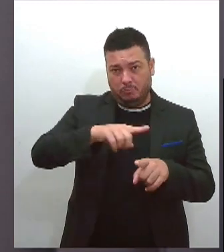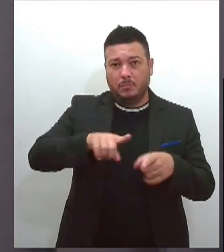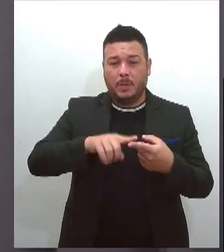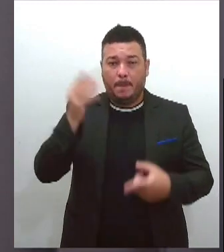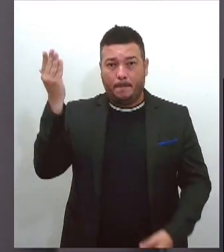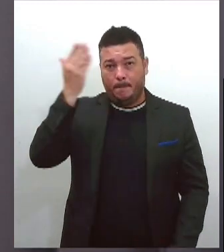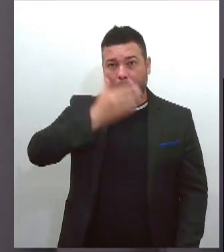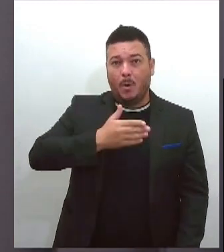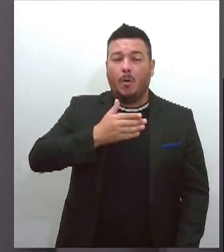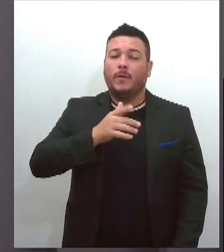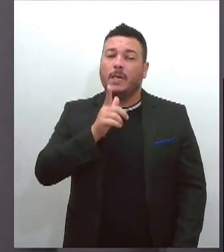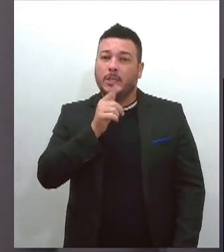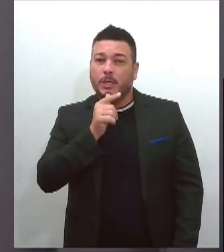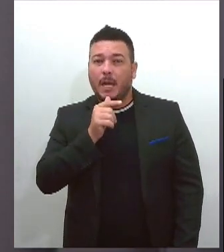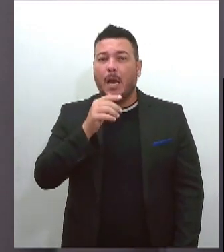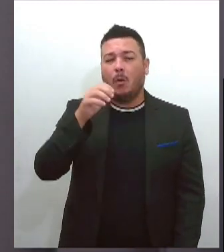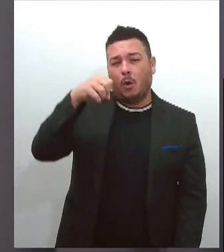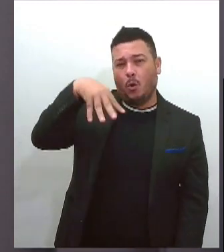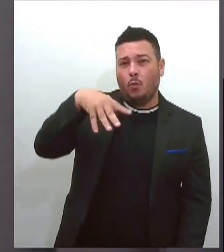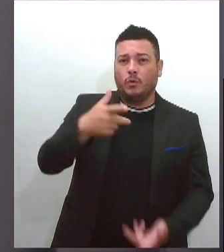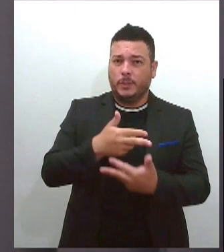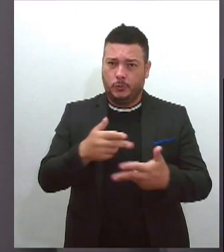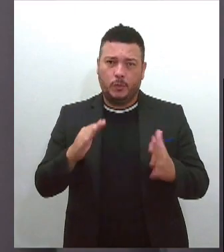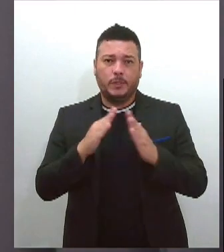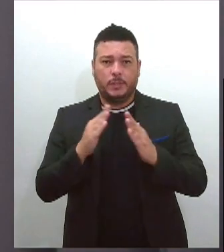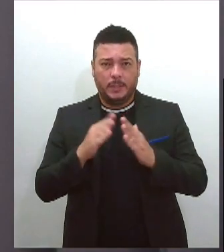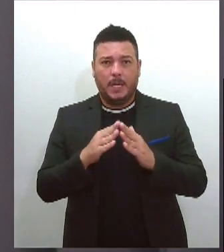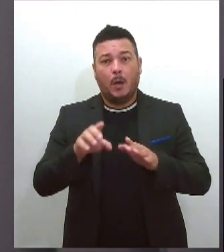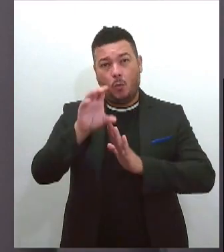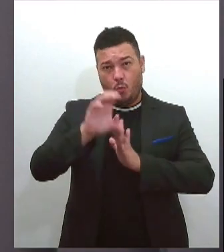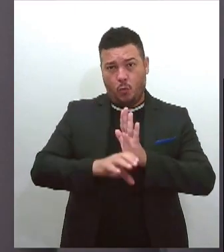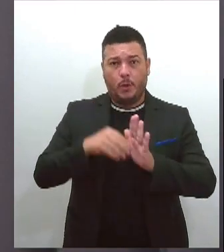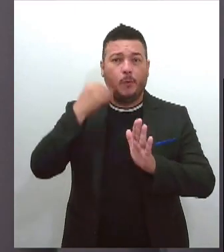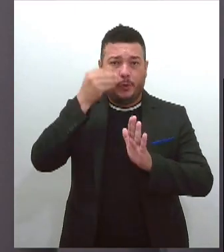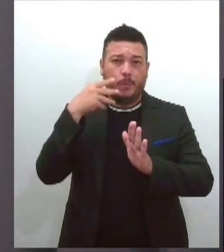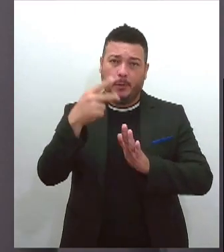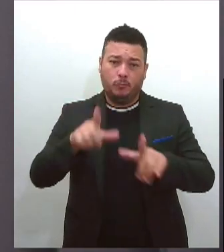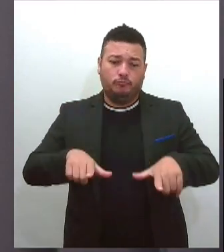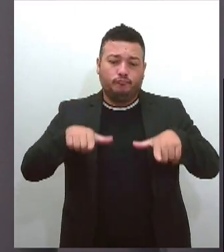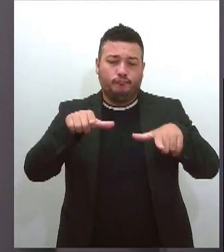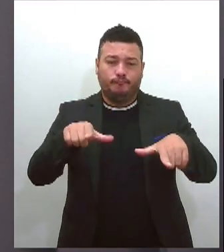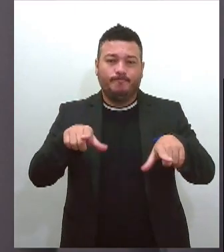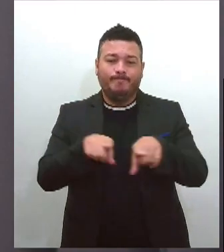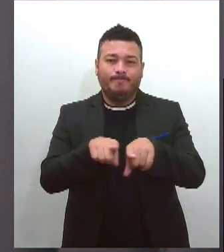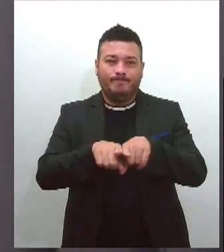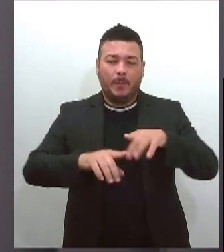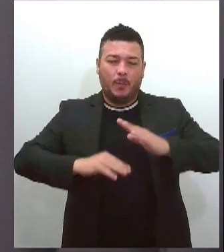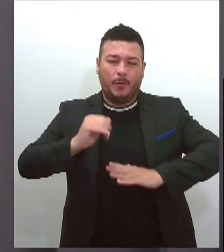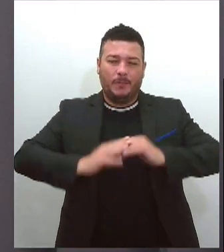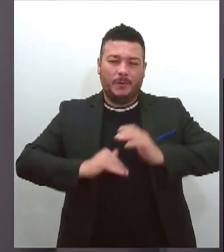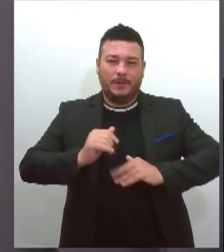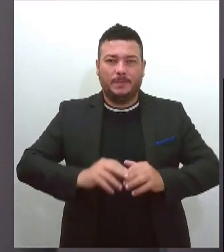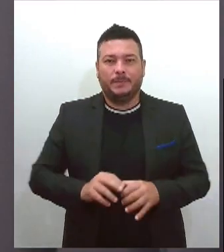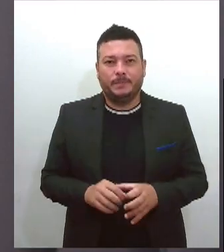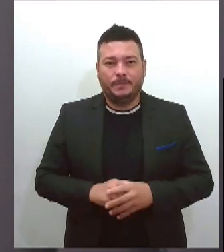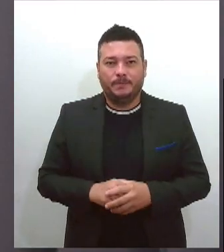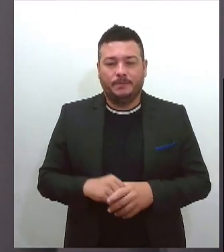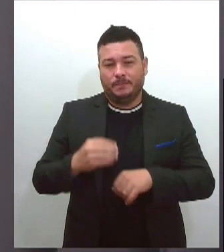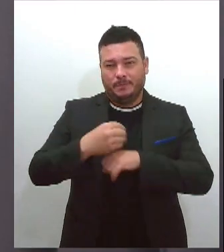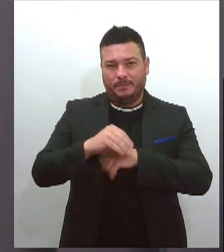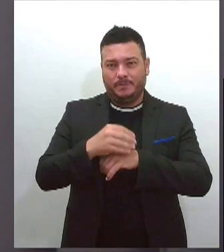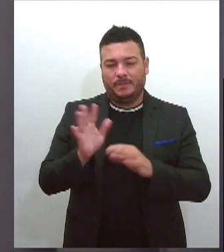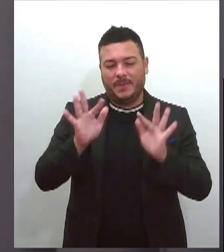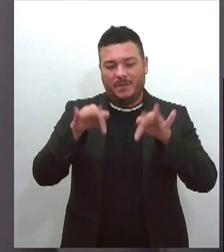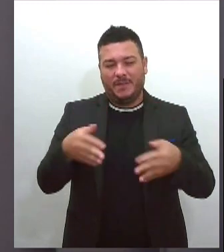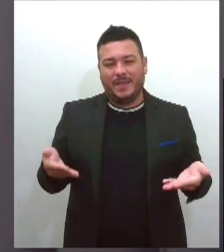atualizado, além de currículos e certificados que comprovem experiências profissionais anteriores. O Informativo TV Alesi fica por aqui.